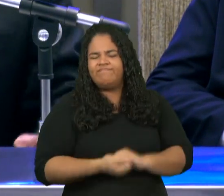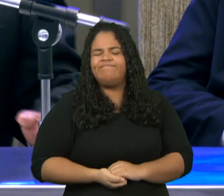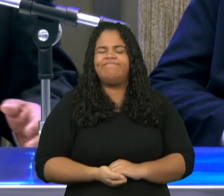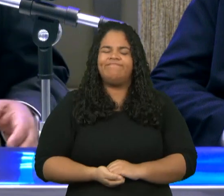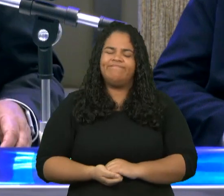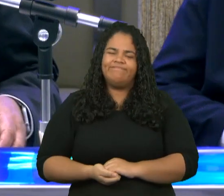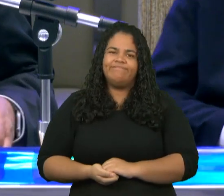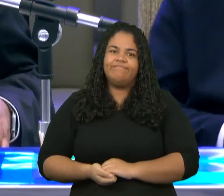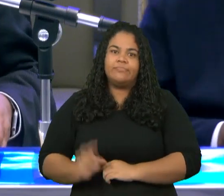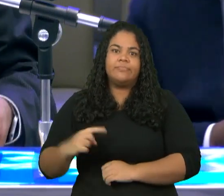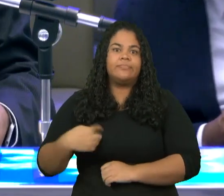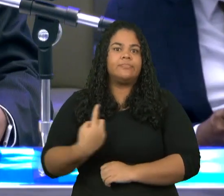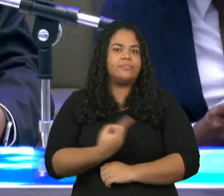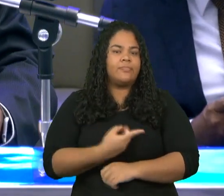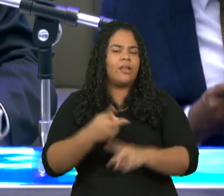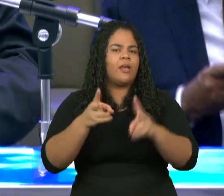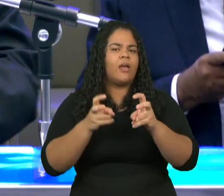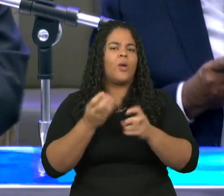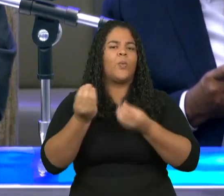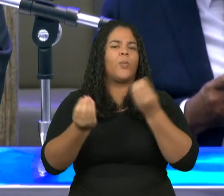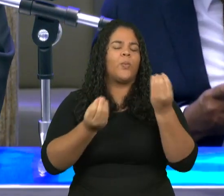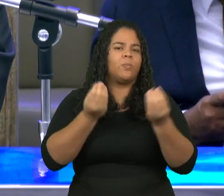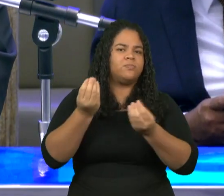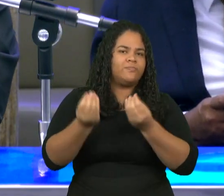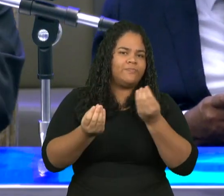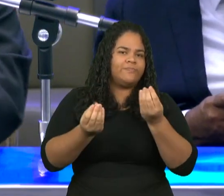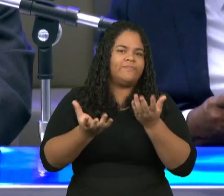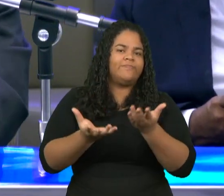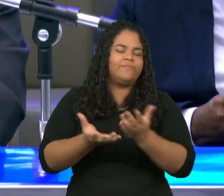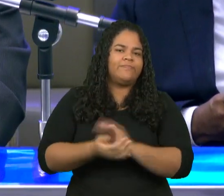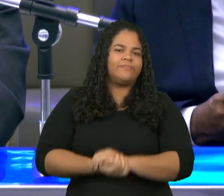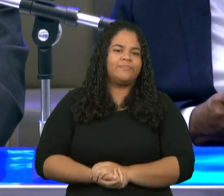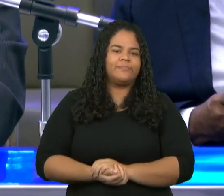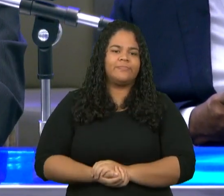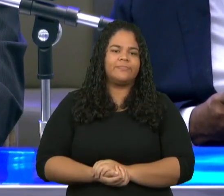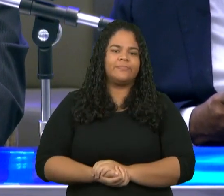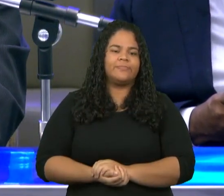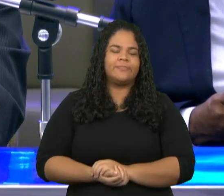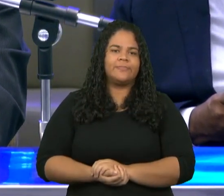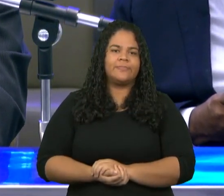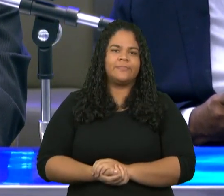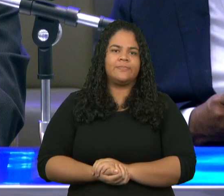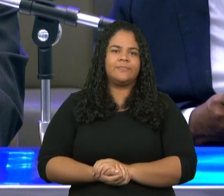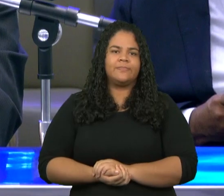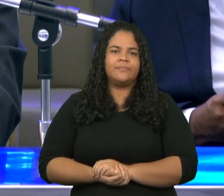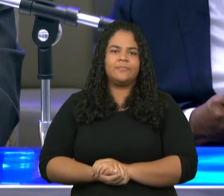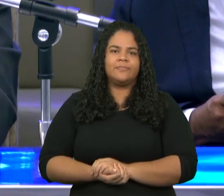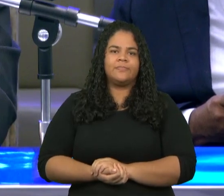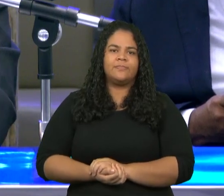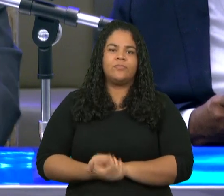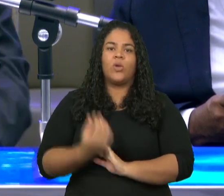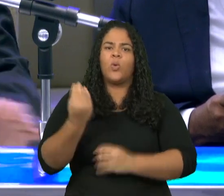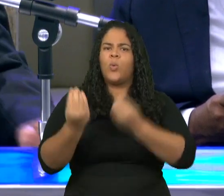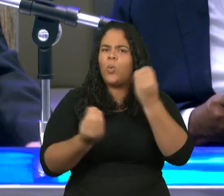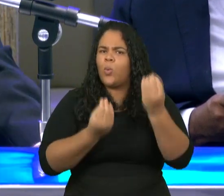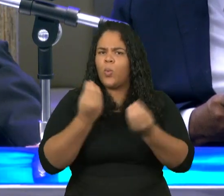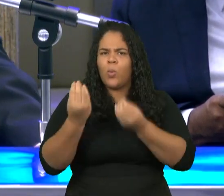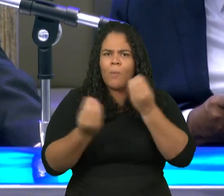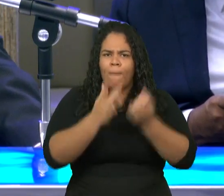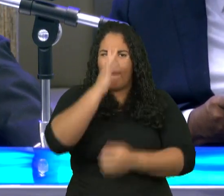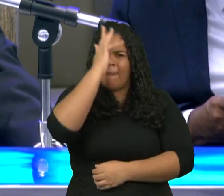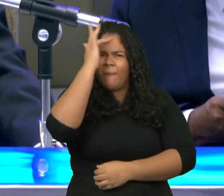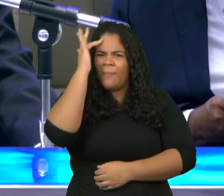a forma como os conterrâneos, os contemporâneos de